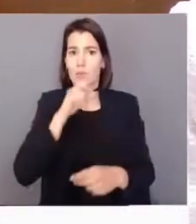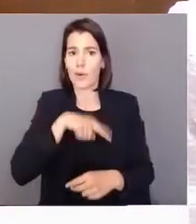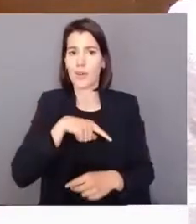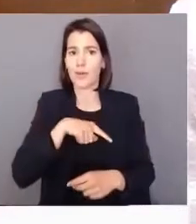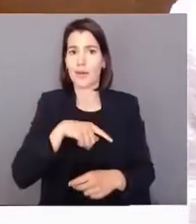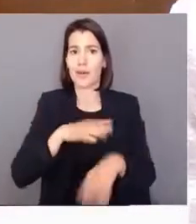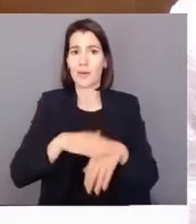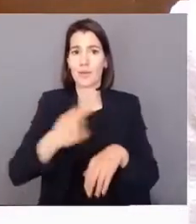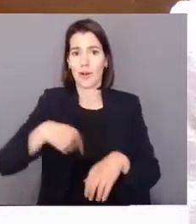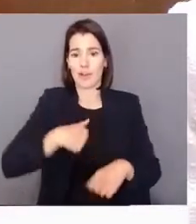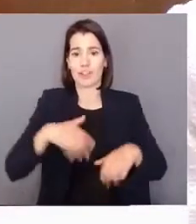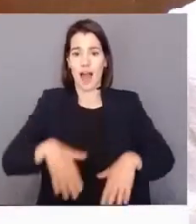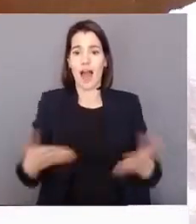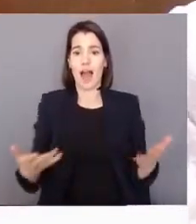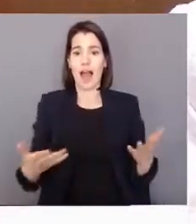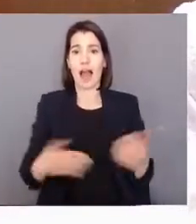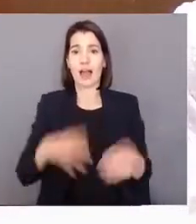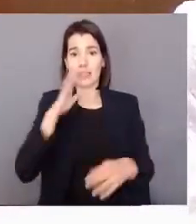se todos estivéssemos de acordo.